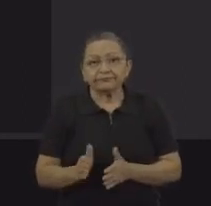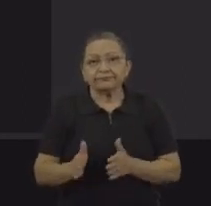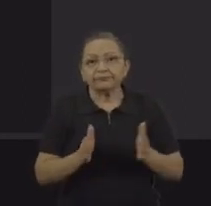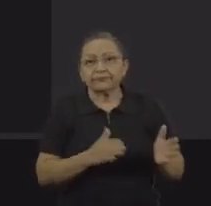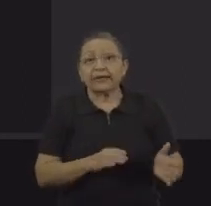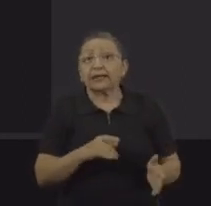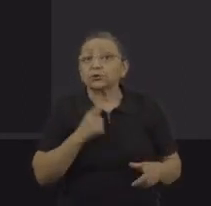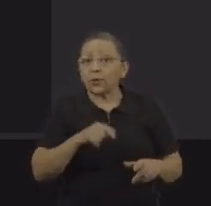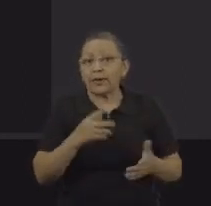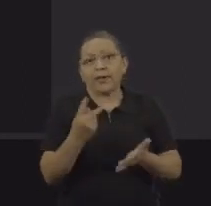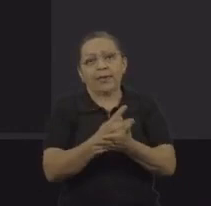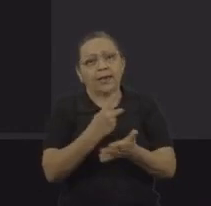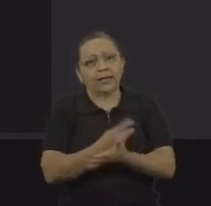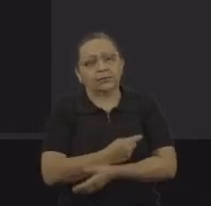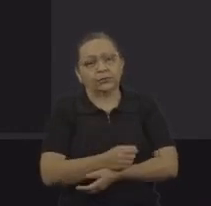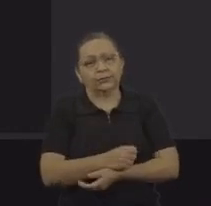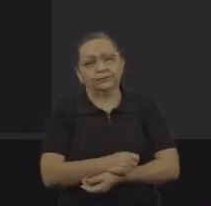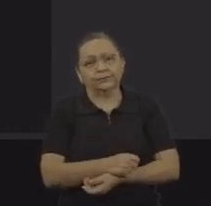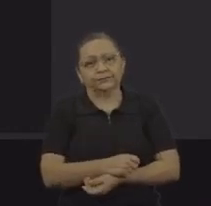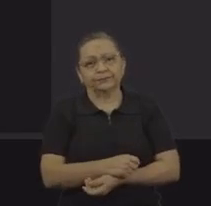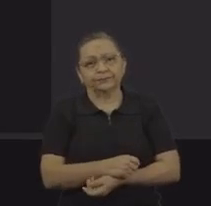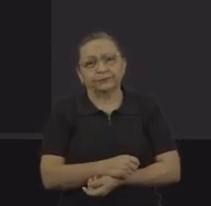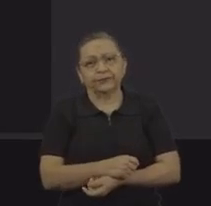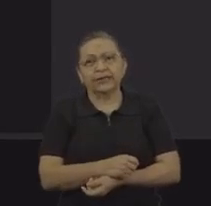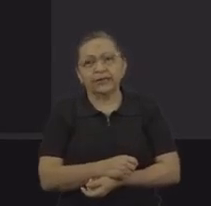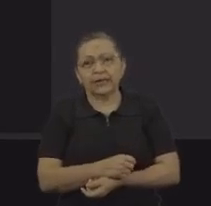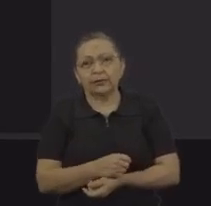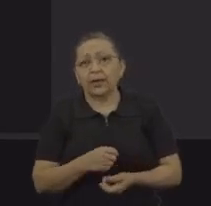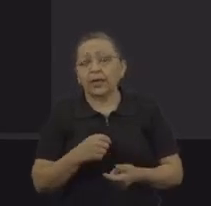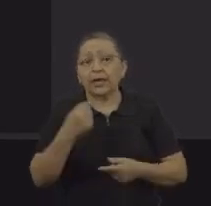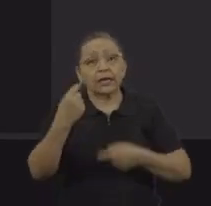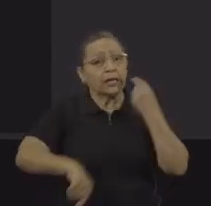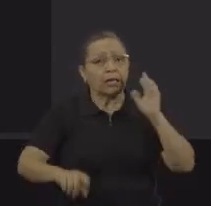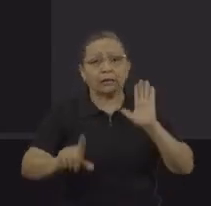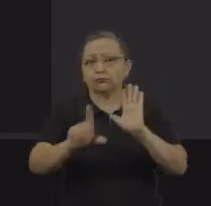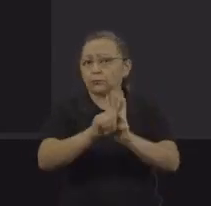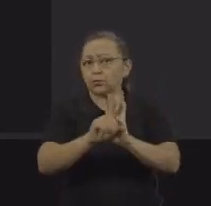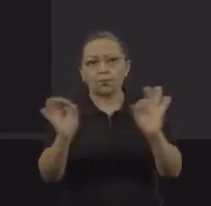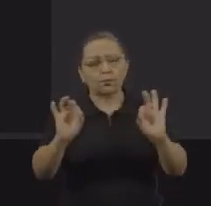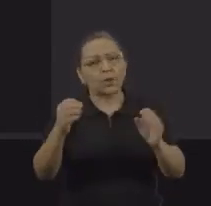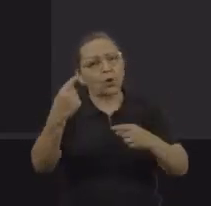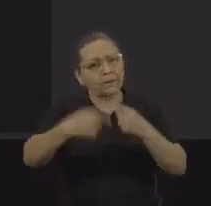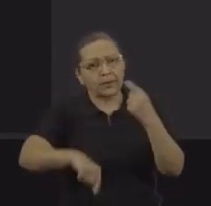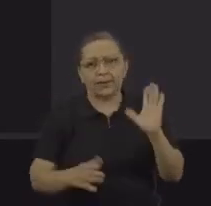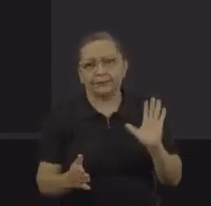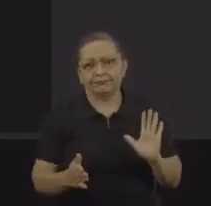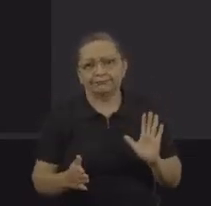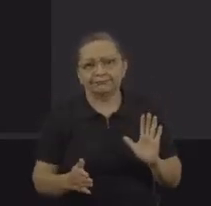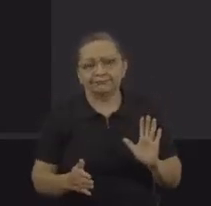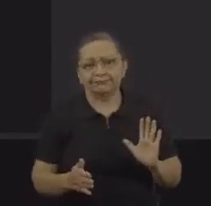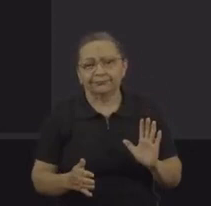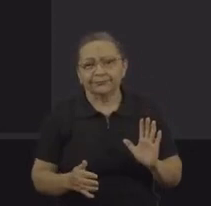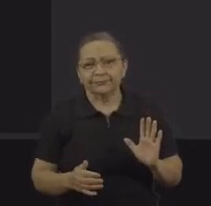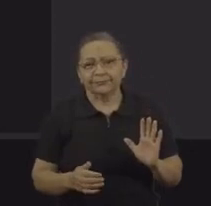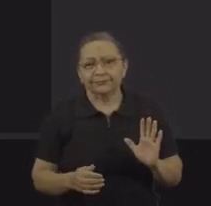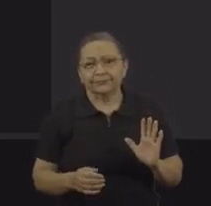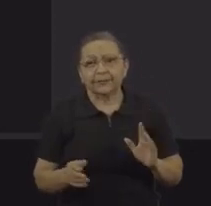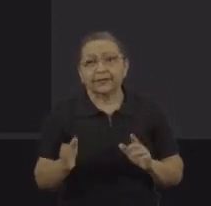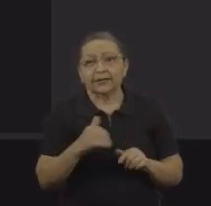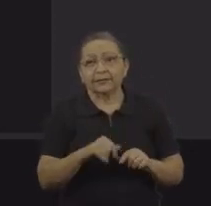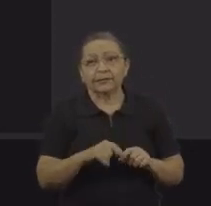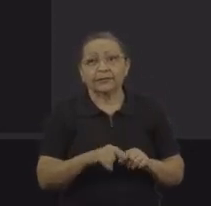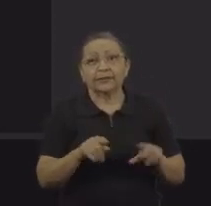Esse é um exemplo disso aqui, a gente também acompanhou esse caso, que a gente deu o nome de 100 anos de servidão, que foi um caso de